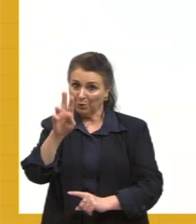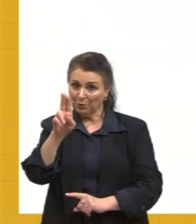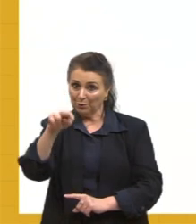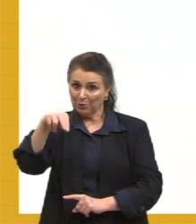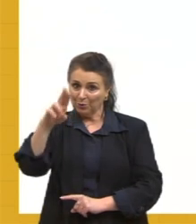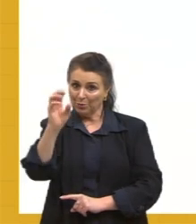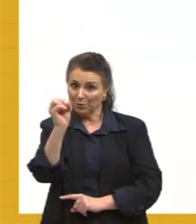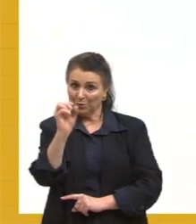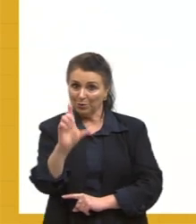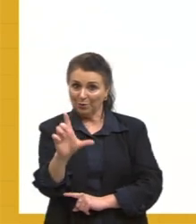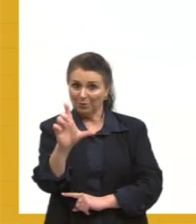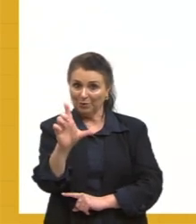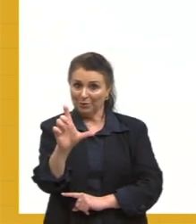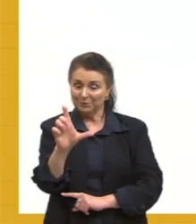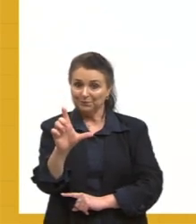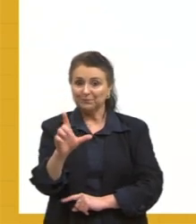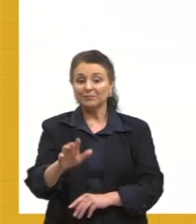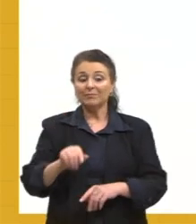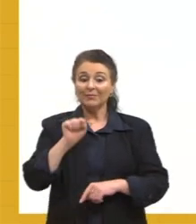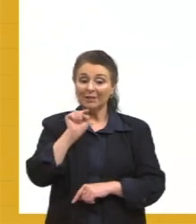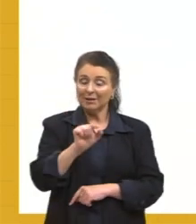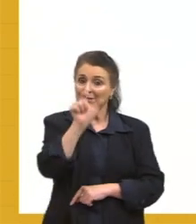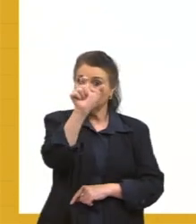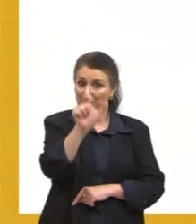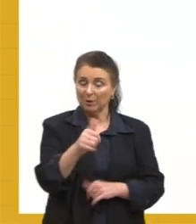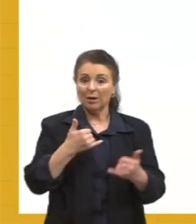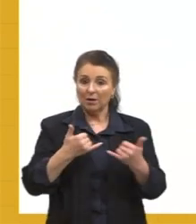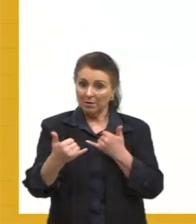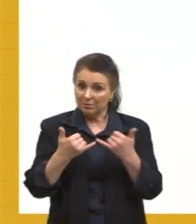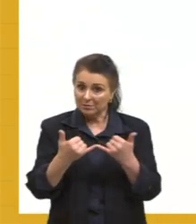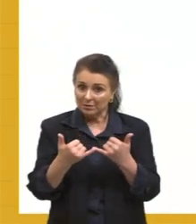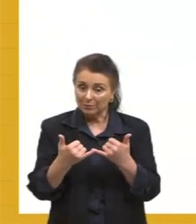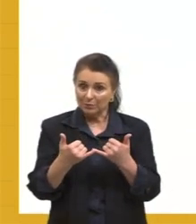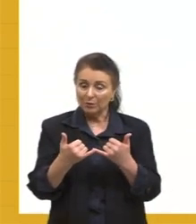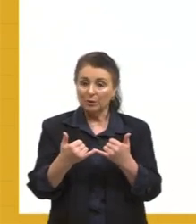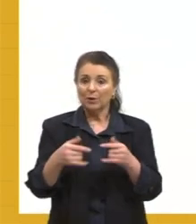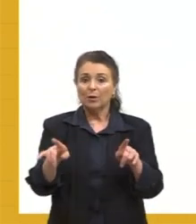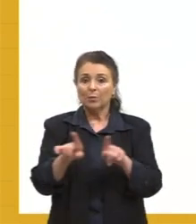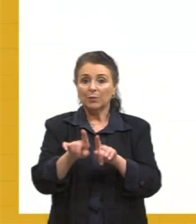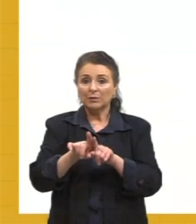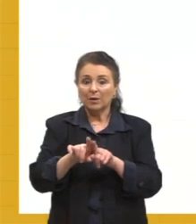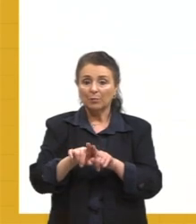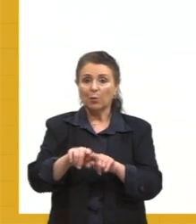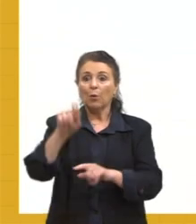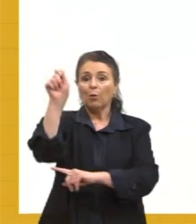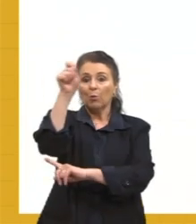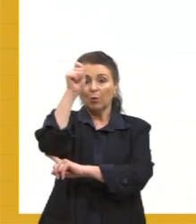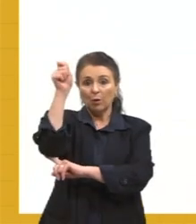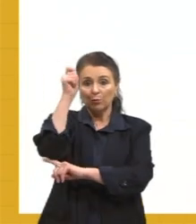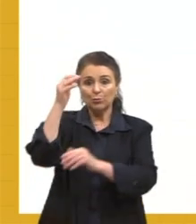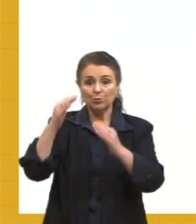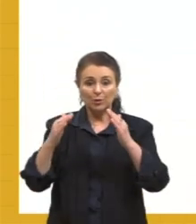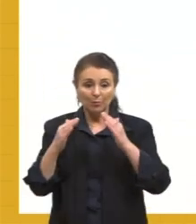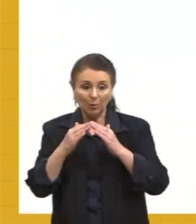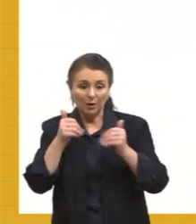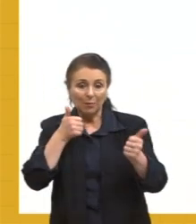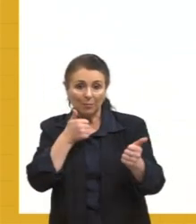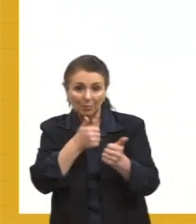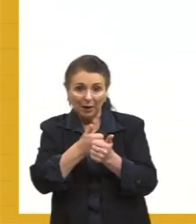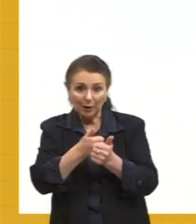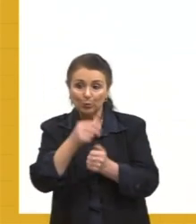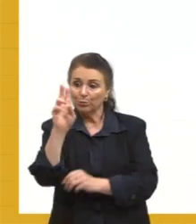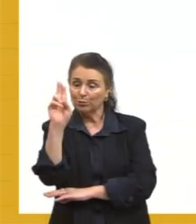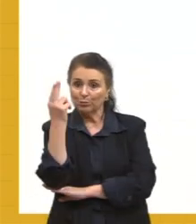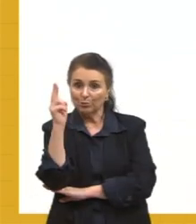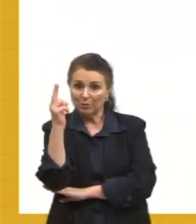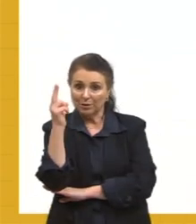E ele, então, o exemplo, o nosso gaúcho da fronteira. O nosso gaúcho da fronteira nasceu no Uruguai